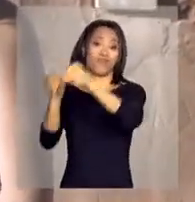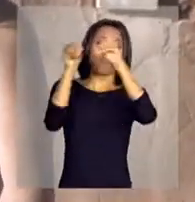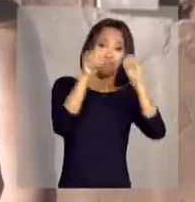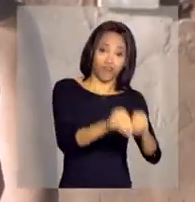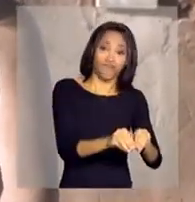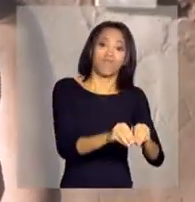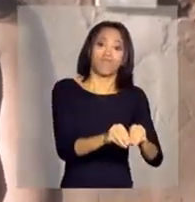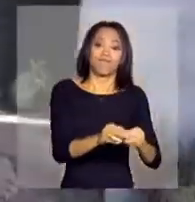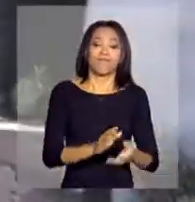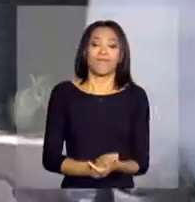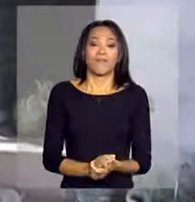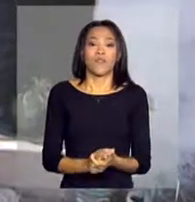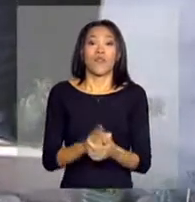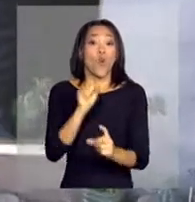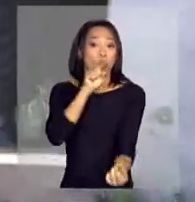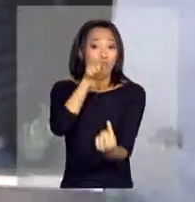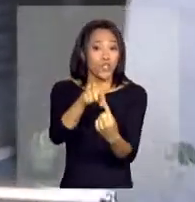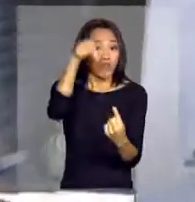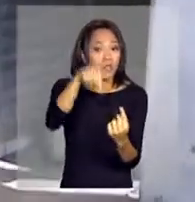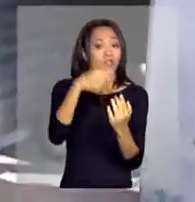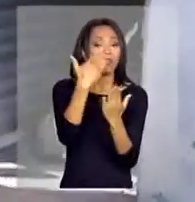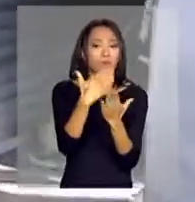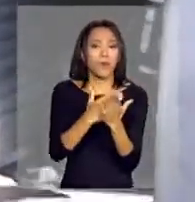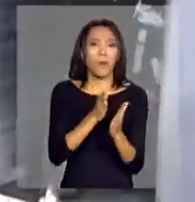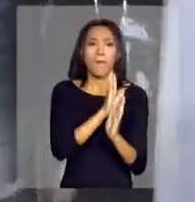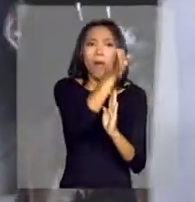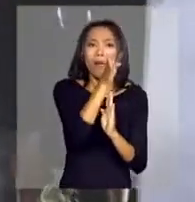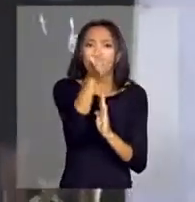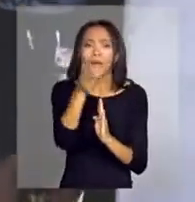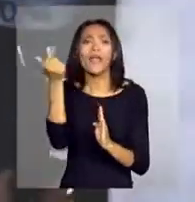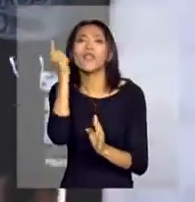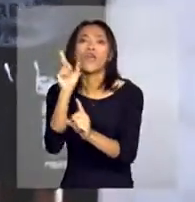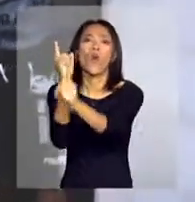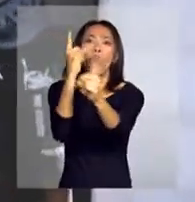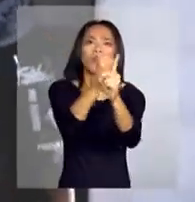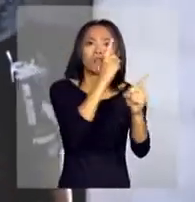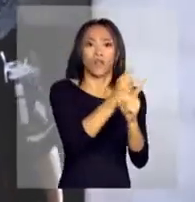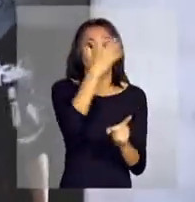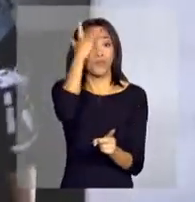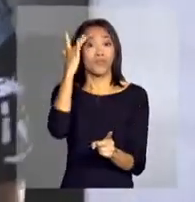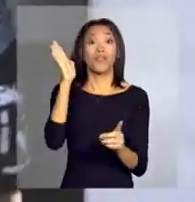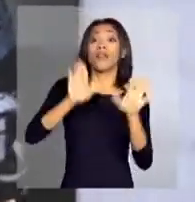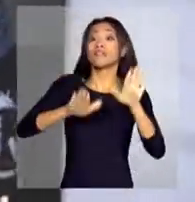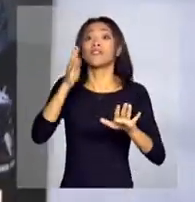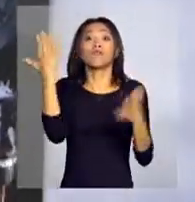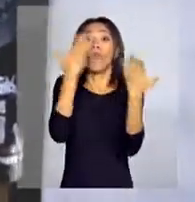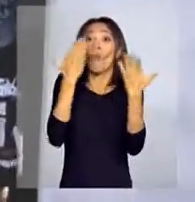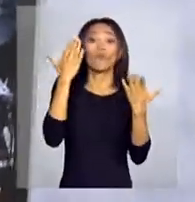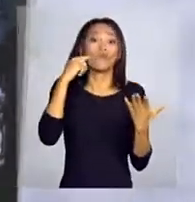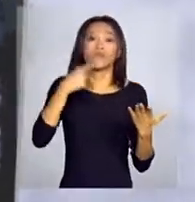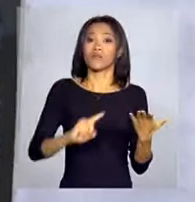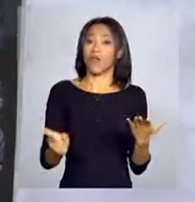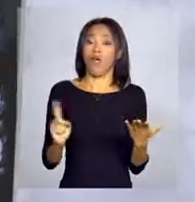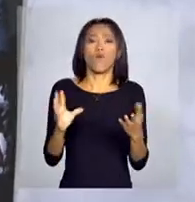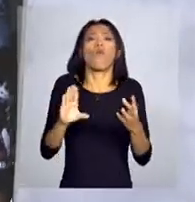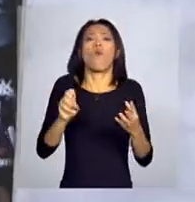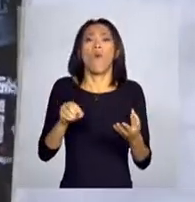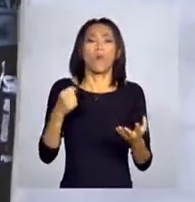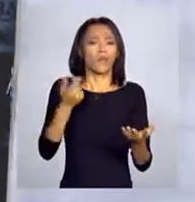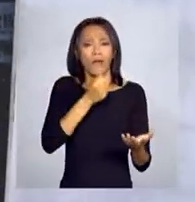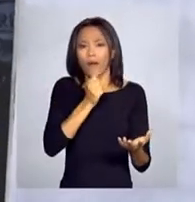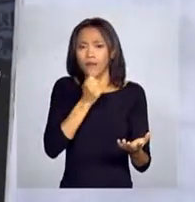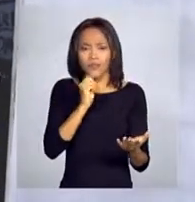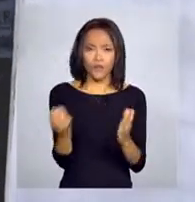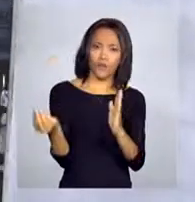privação social. O objetivo é alcançar as pessoas que estão invisíveis, aquelas que até o momento não foram